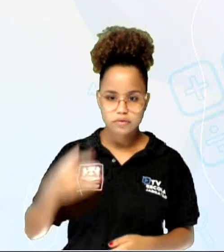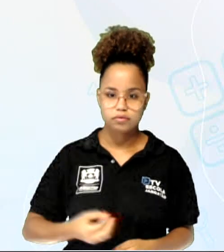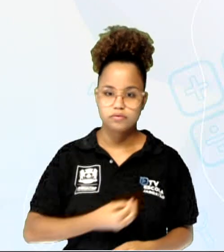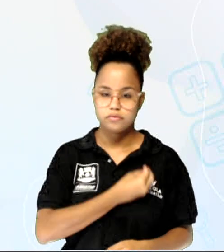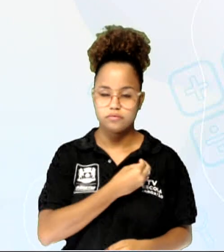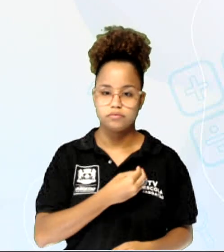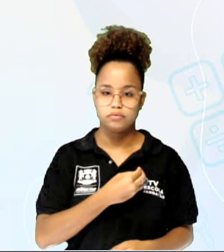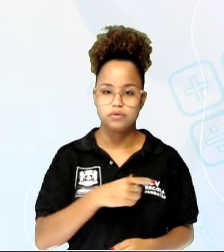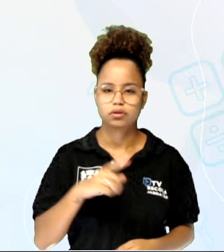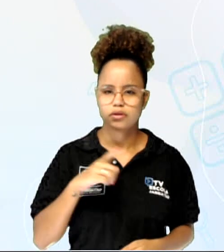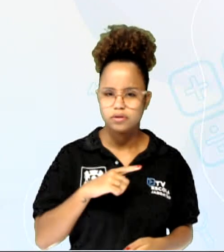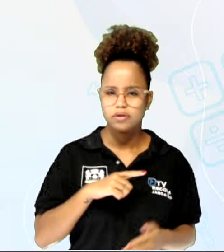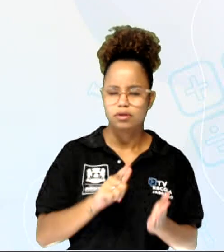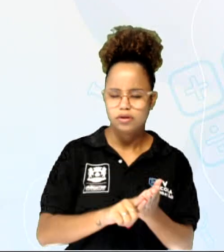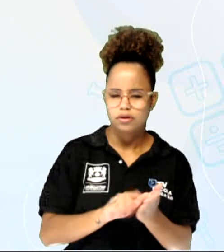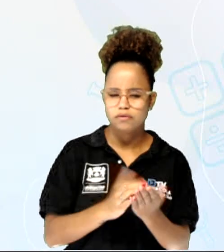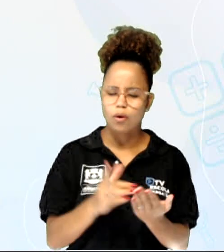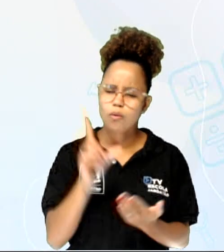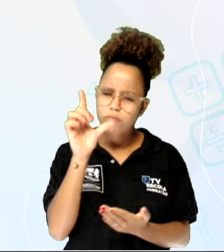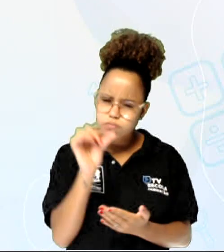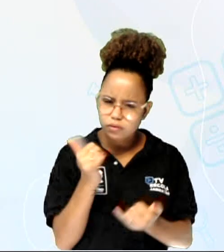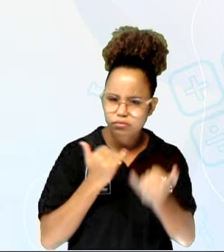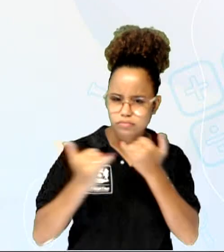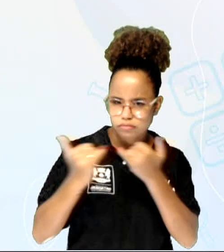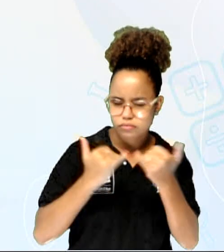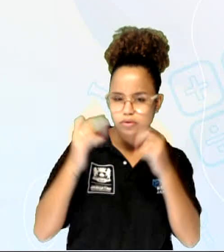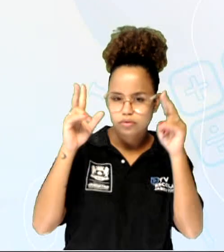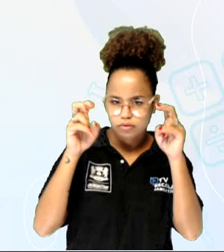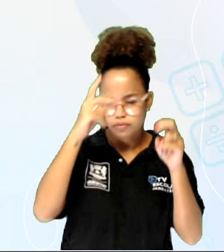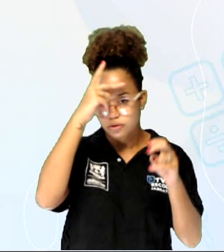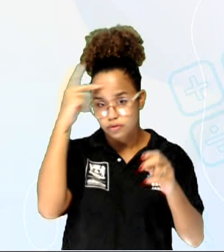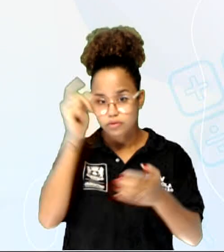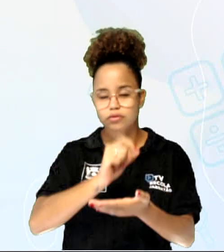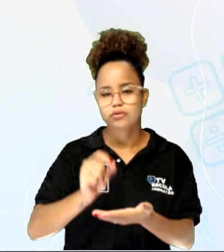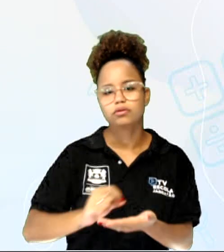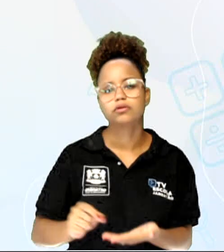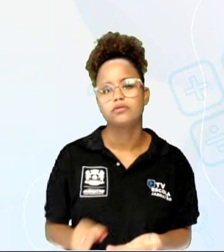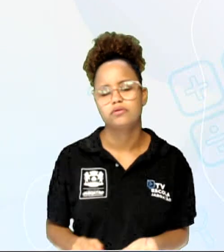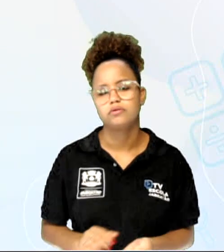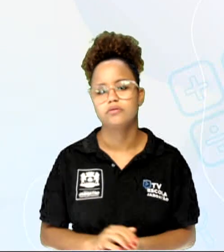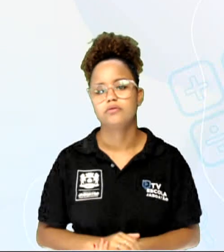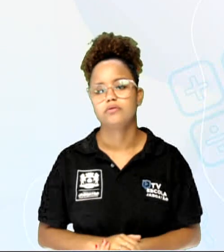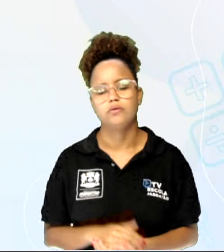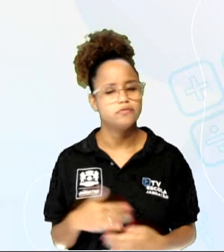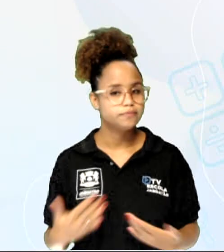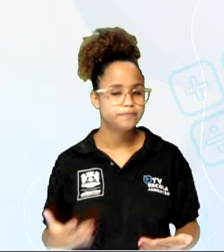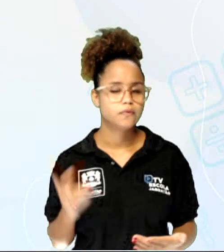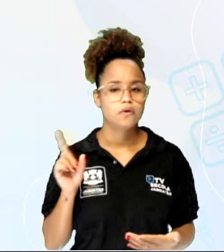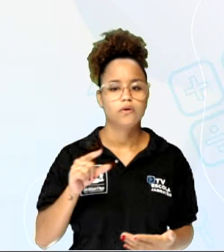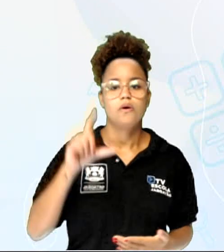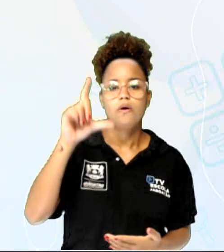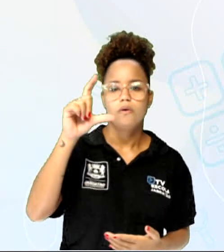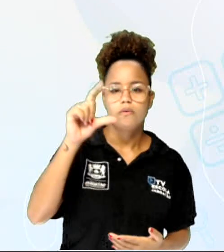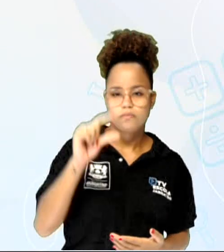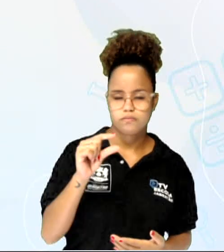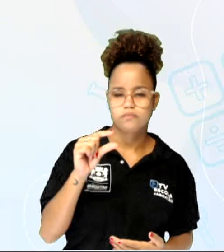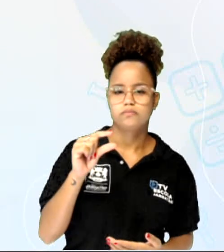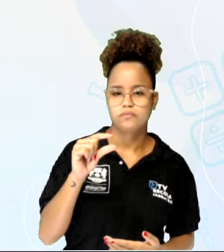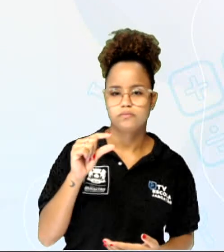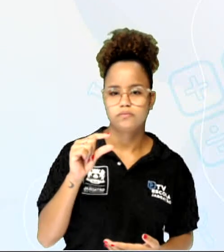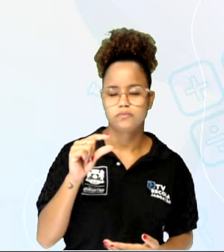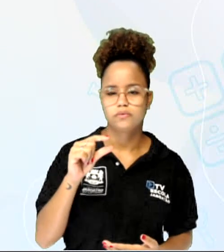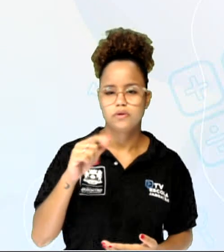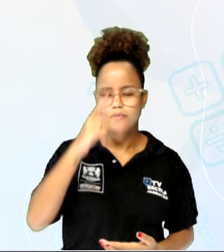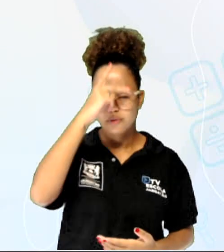em livros com pequenas informações sobre os autores. Ou seja, são aquelas pequenas... Quando um